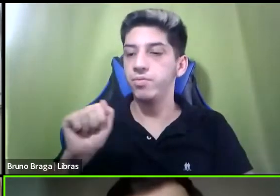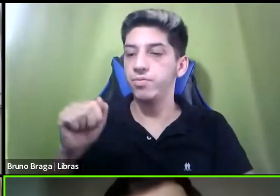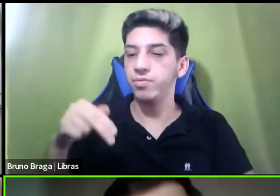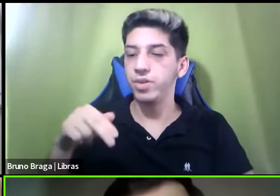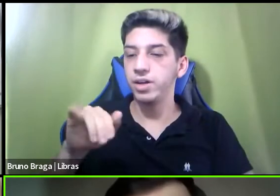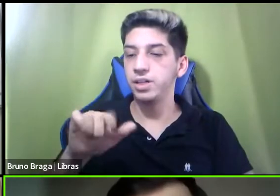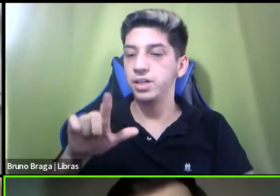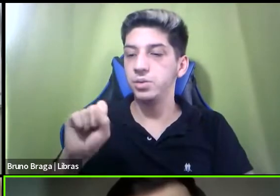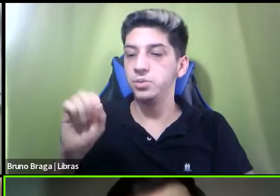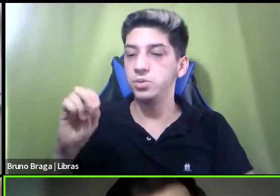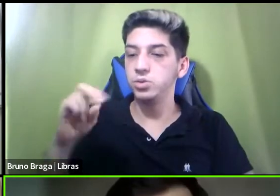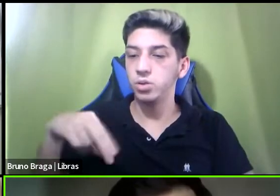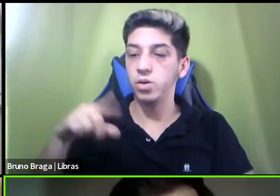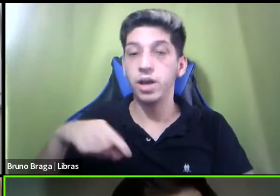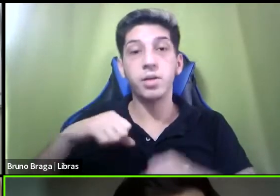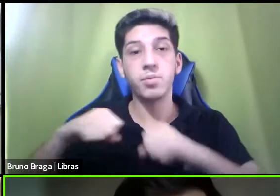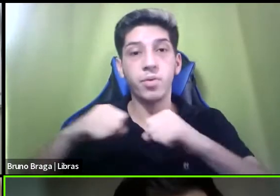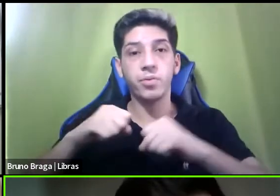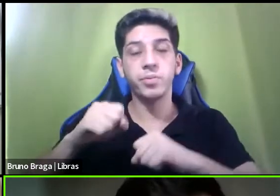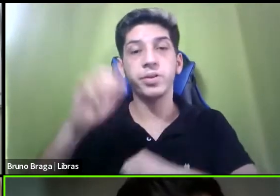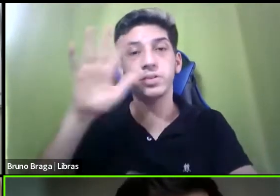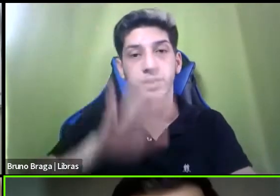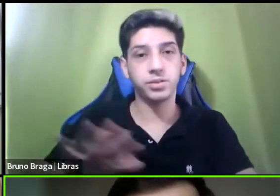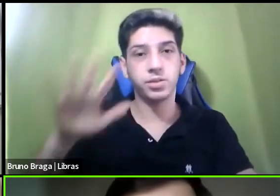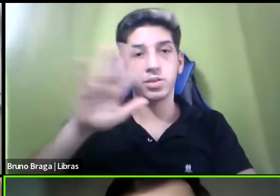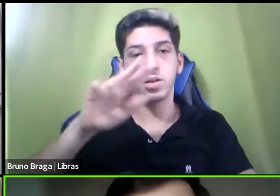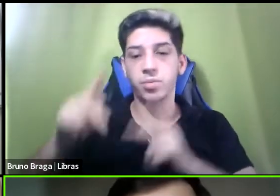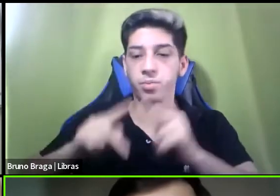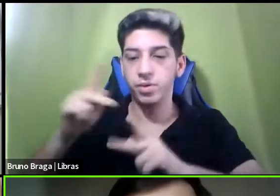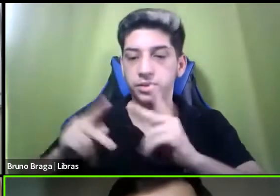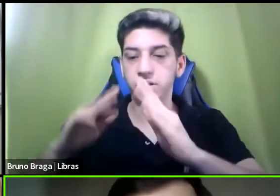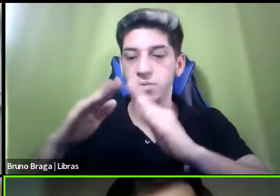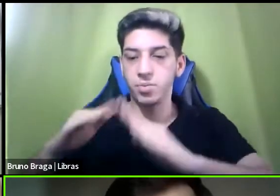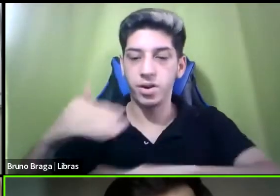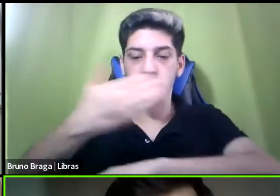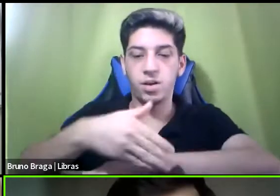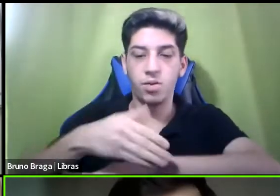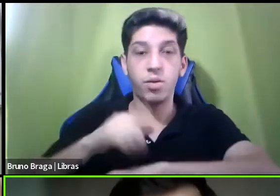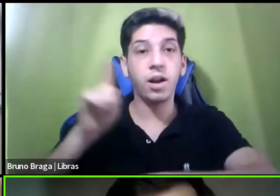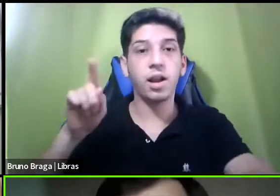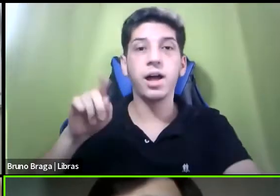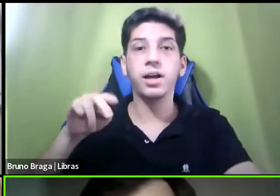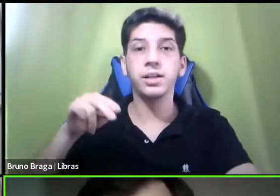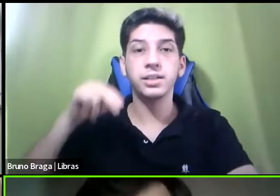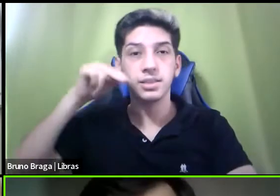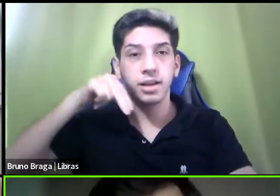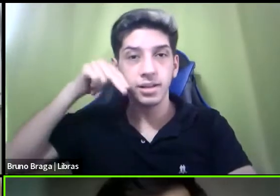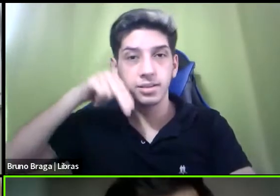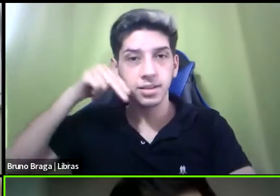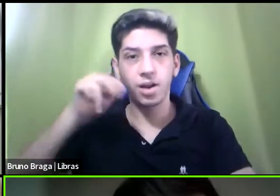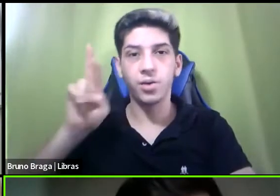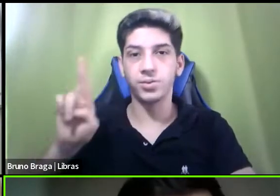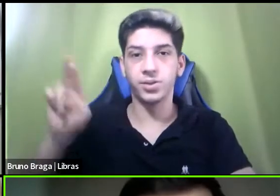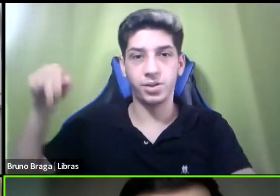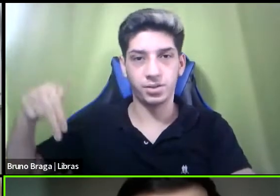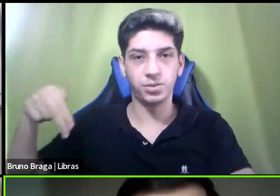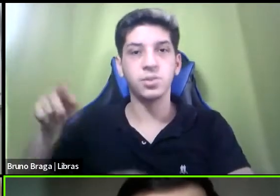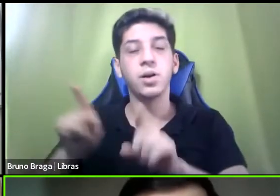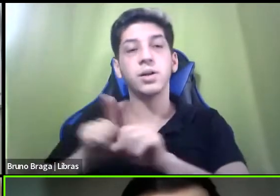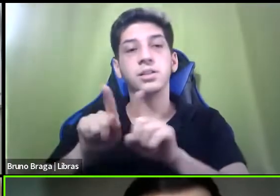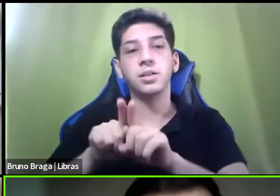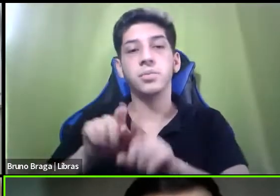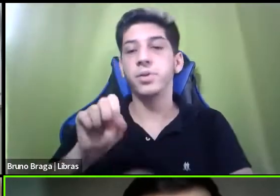nacional da população em situação de rua de Natal no Rio Grande do Norte o Samuel que é uma